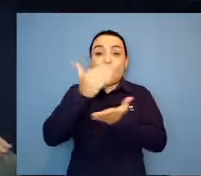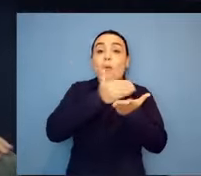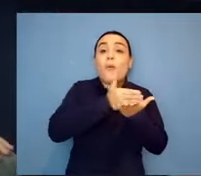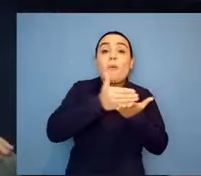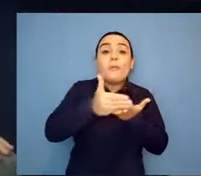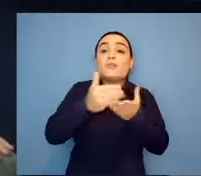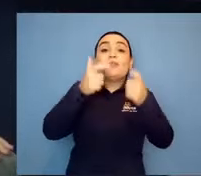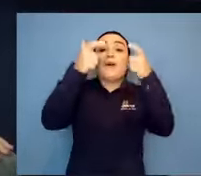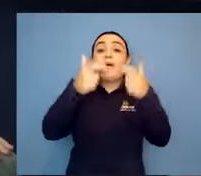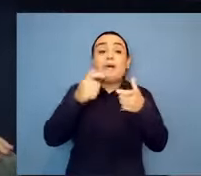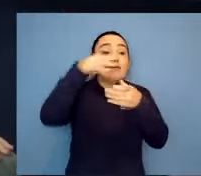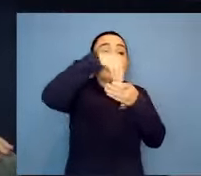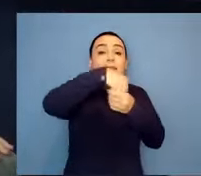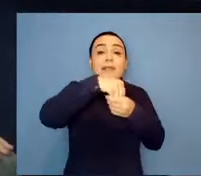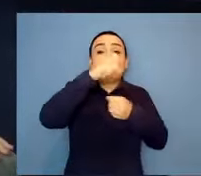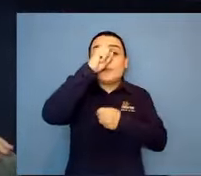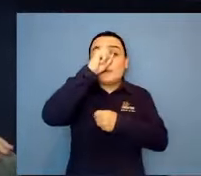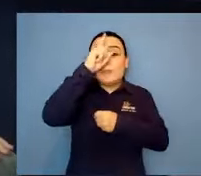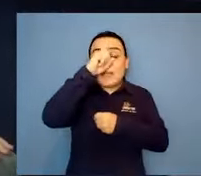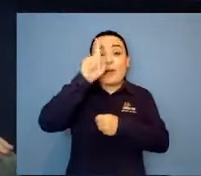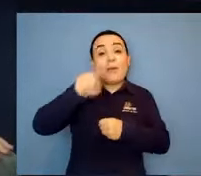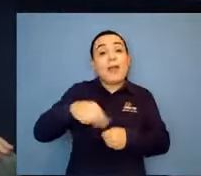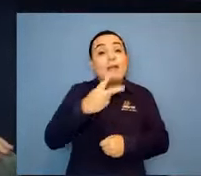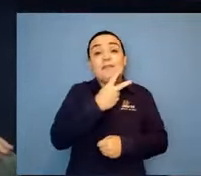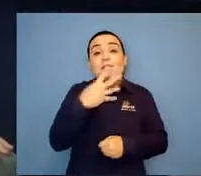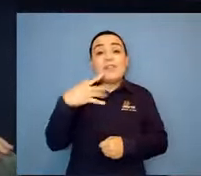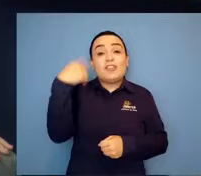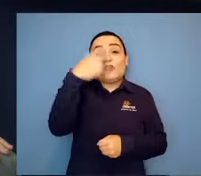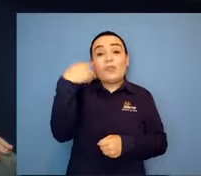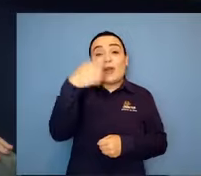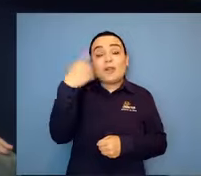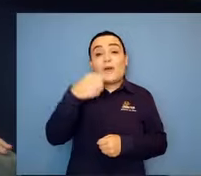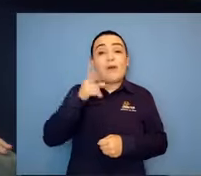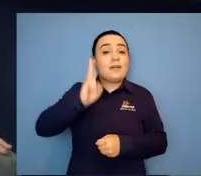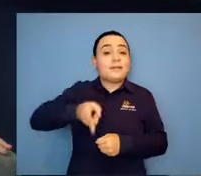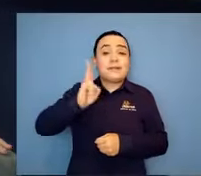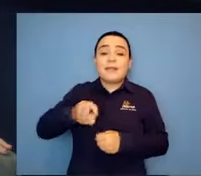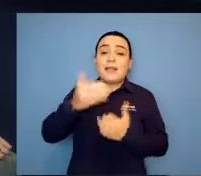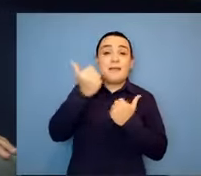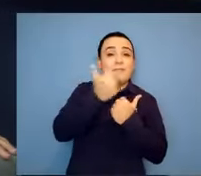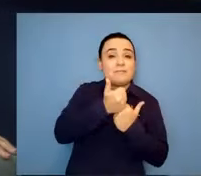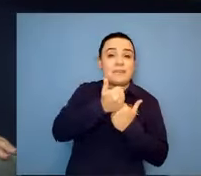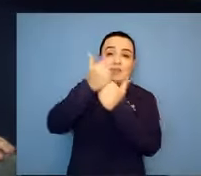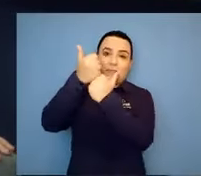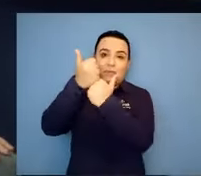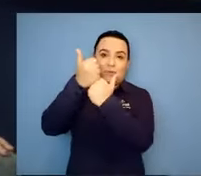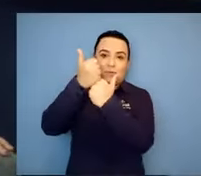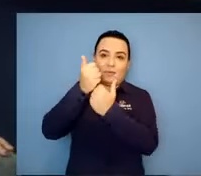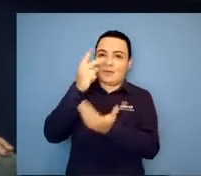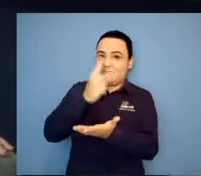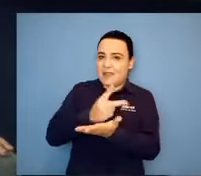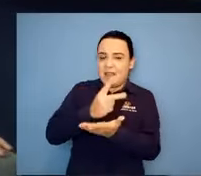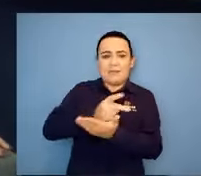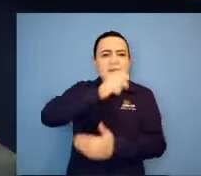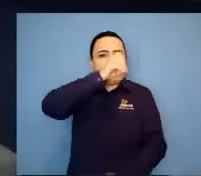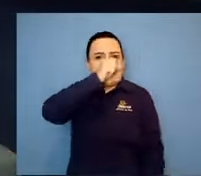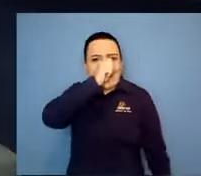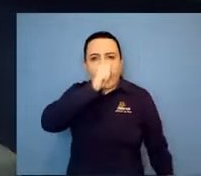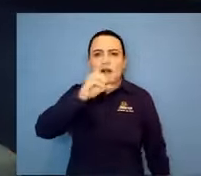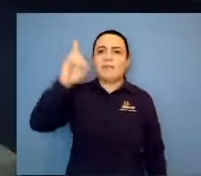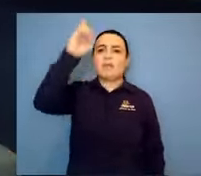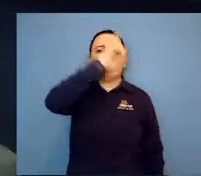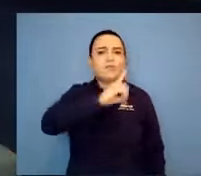horas. É um trabalho que funciona 24 horas. Sábado, domingo, feriado, né?